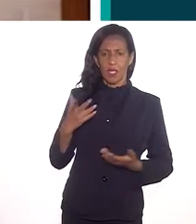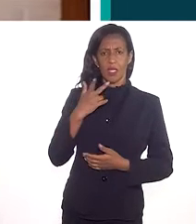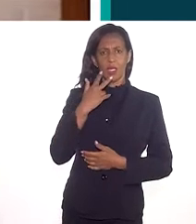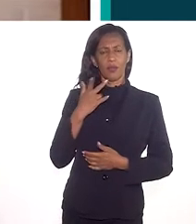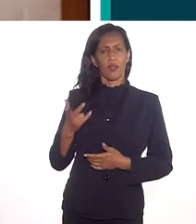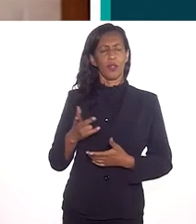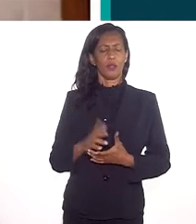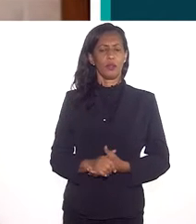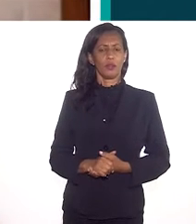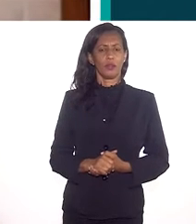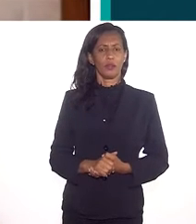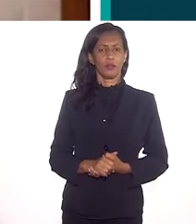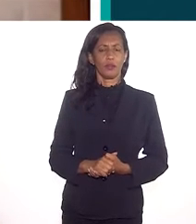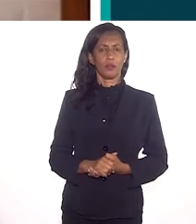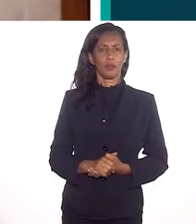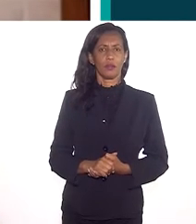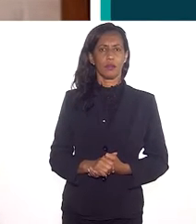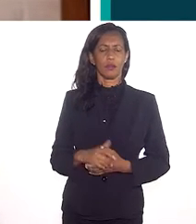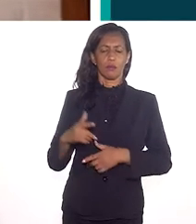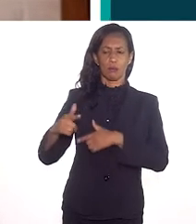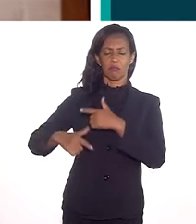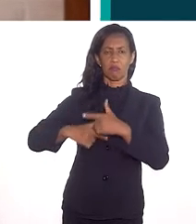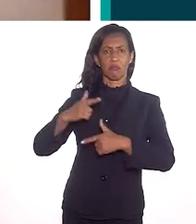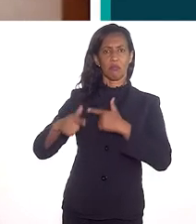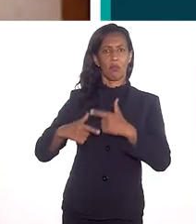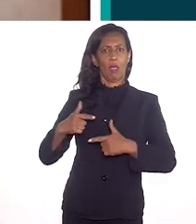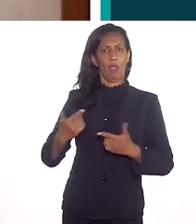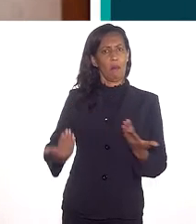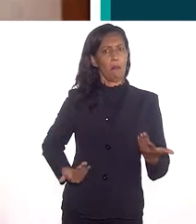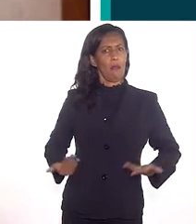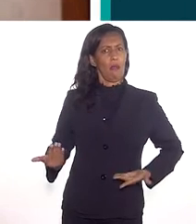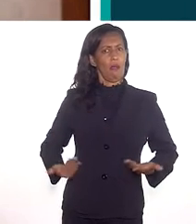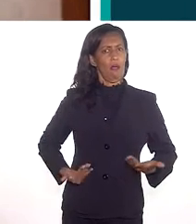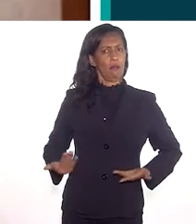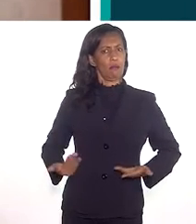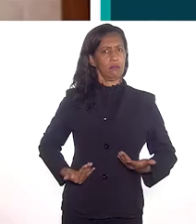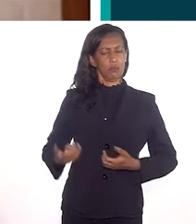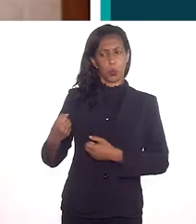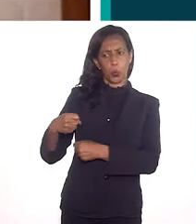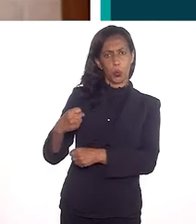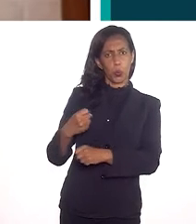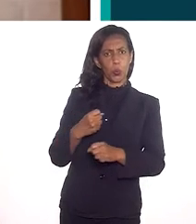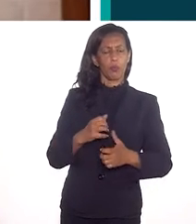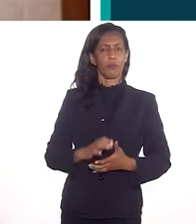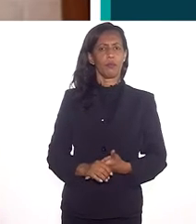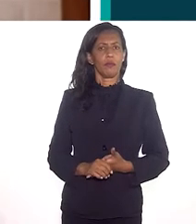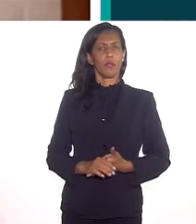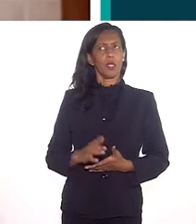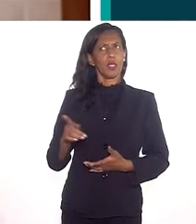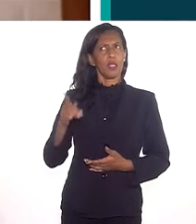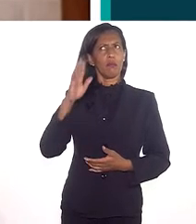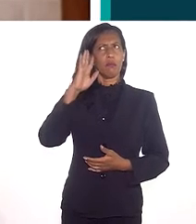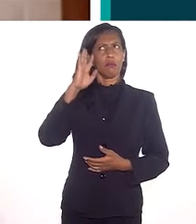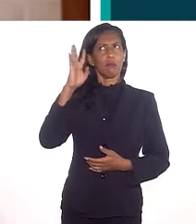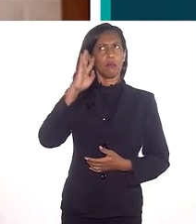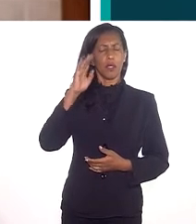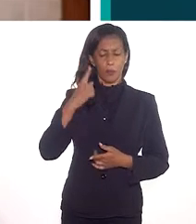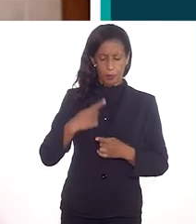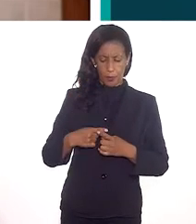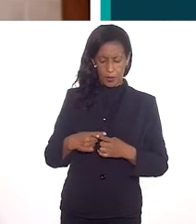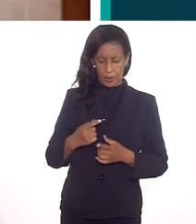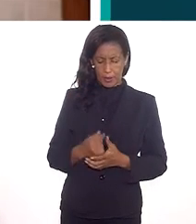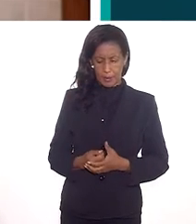da questão dos empregados domésticos e aí me trouxe uma reflexão, porque